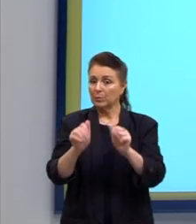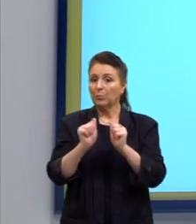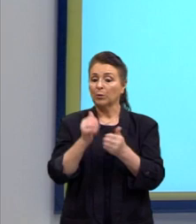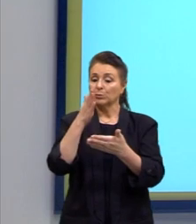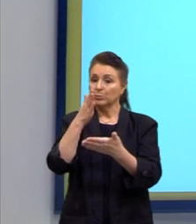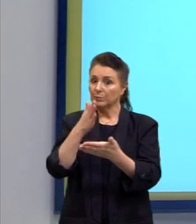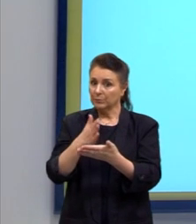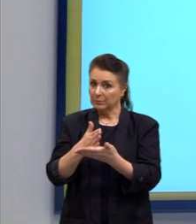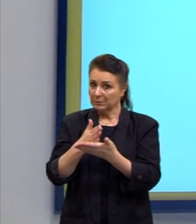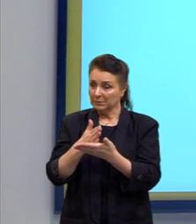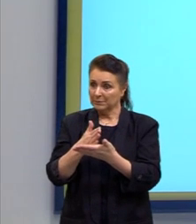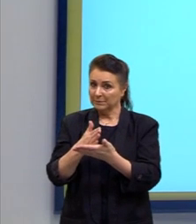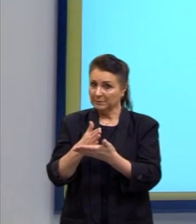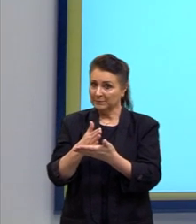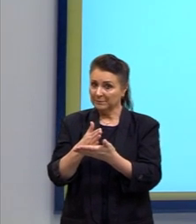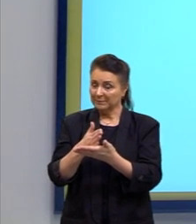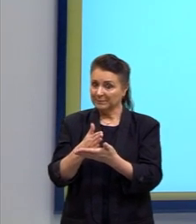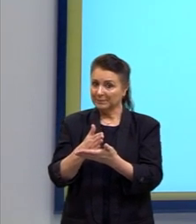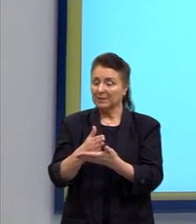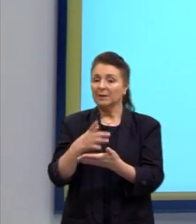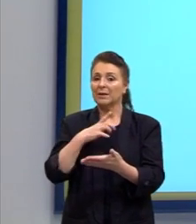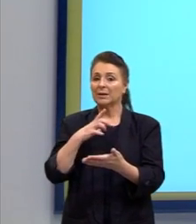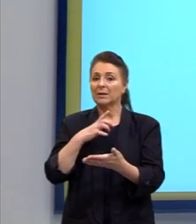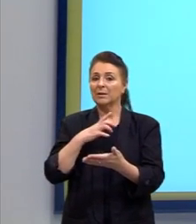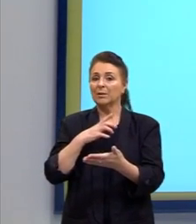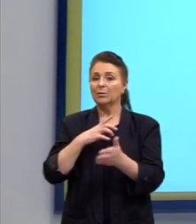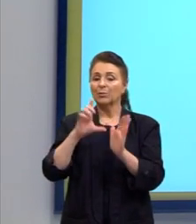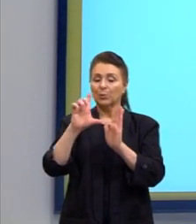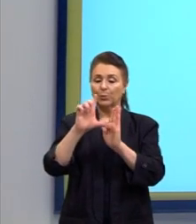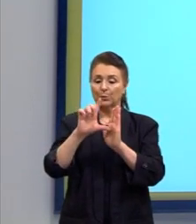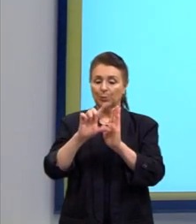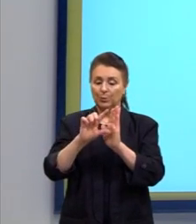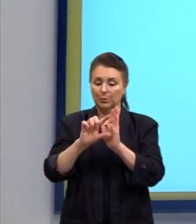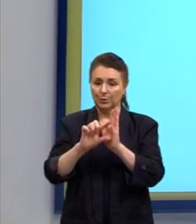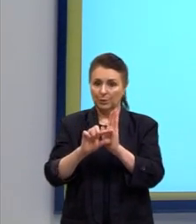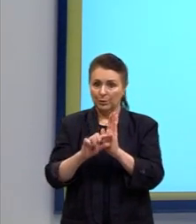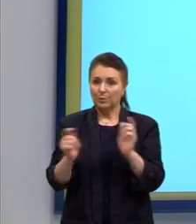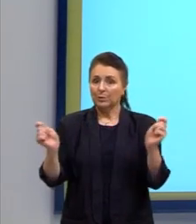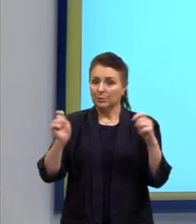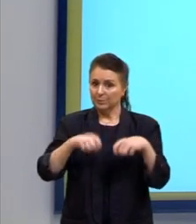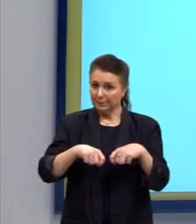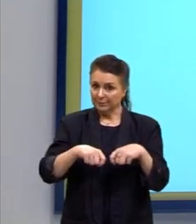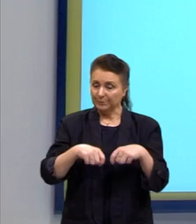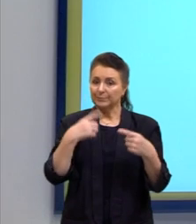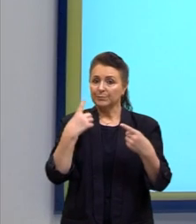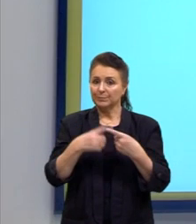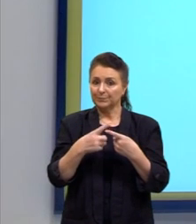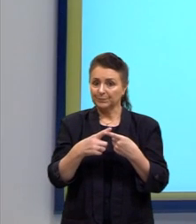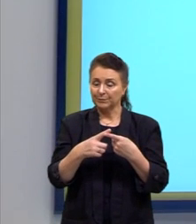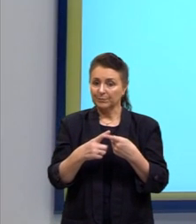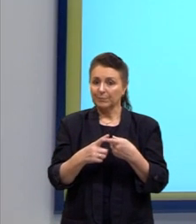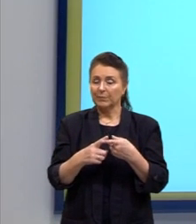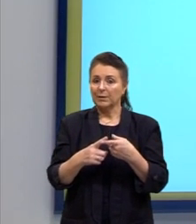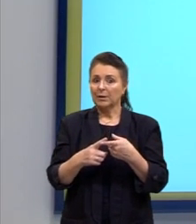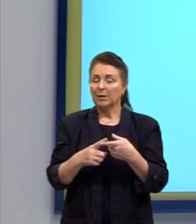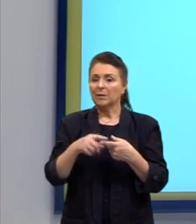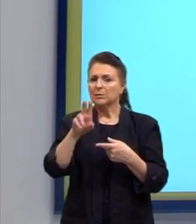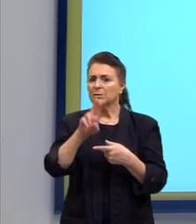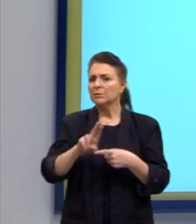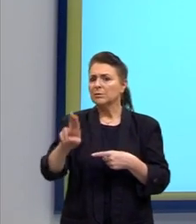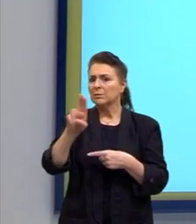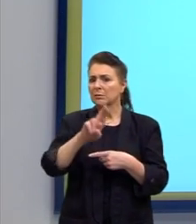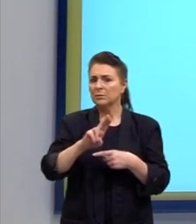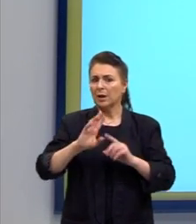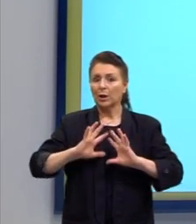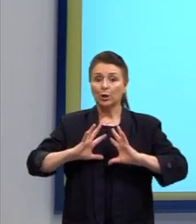meio. Então, nós vamos reduzir as nossas possibilidades. Por quê? Porque nós trabalhássemos com